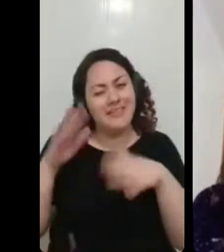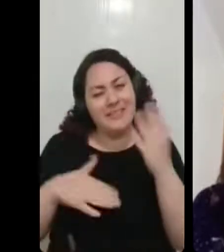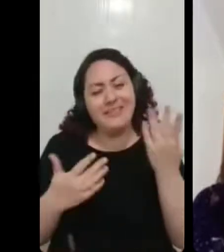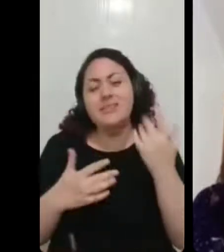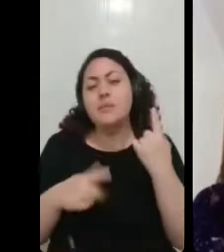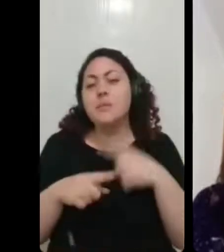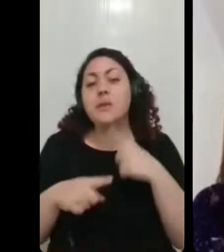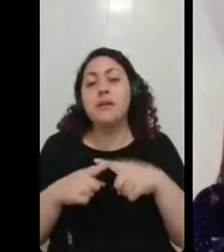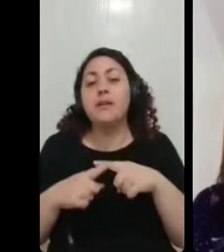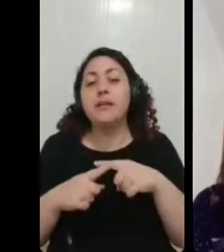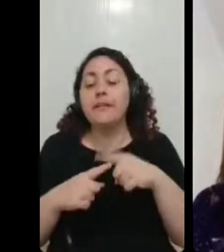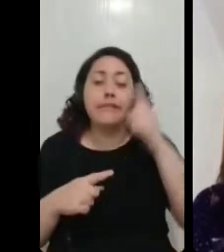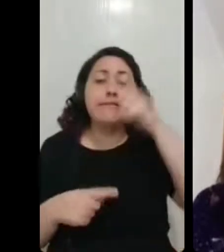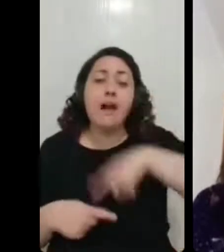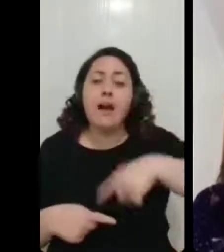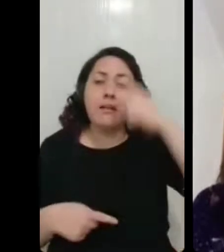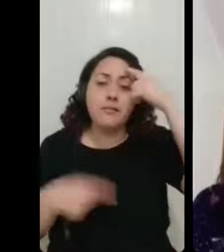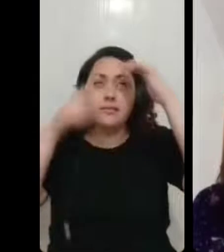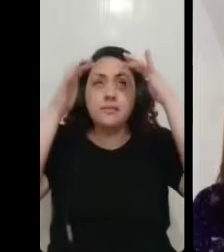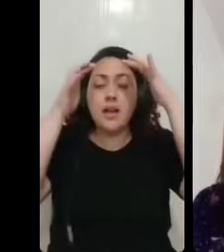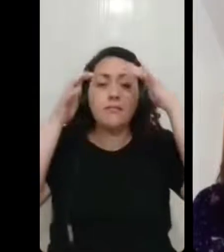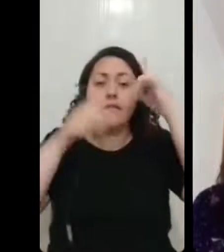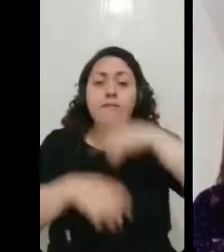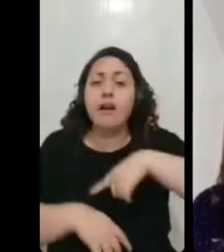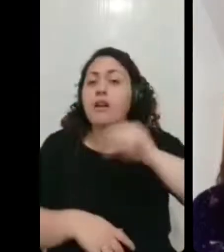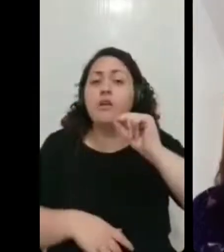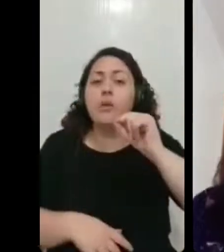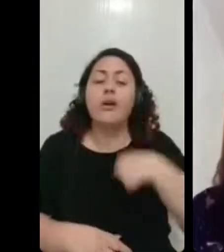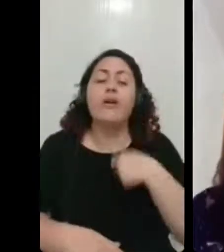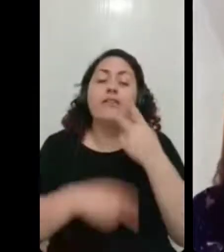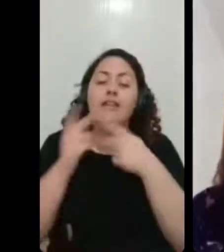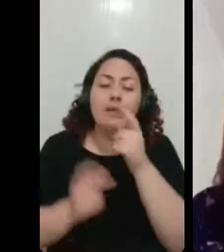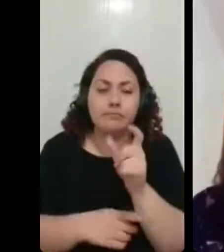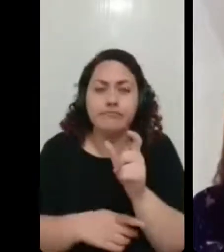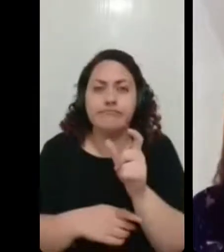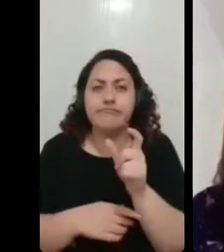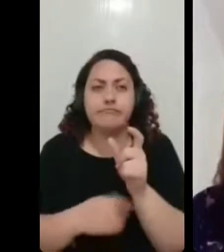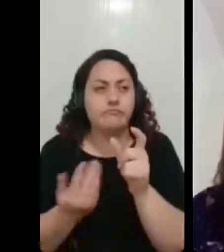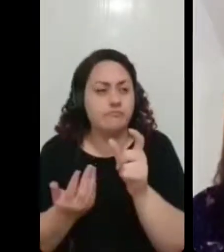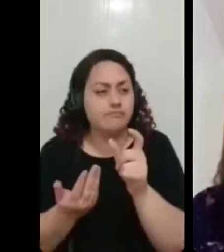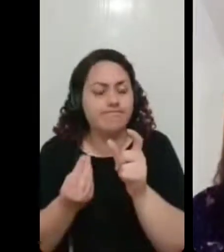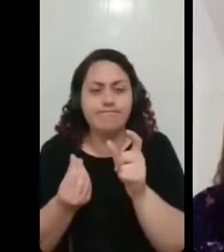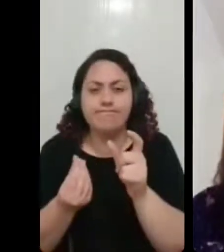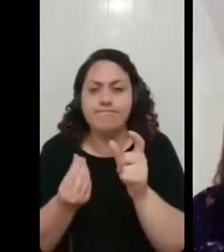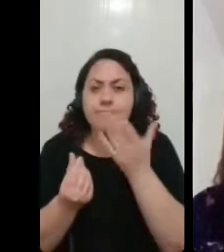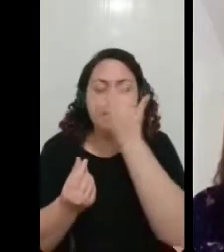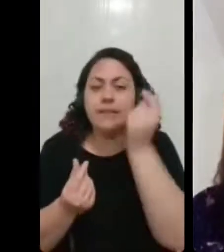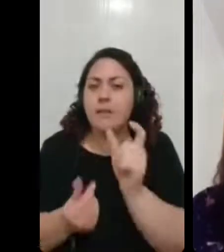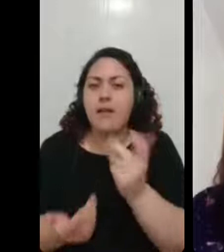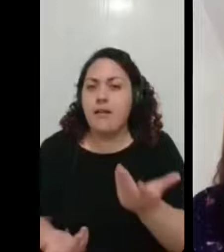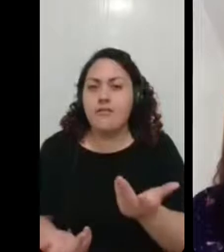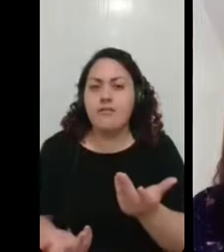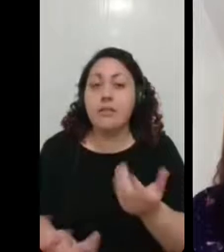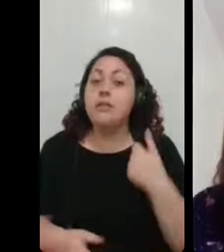falando e a palavra te foge, sabe? Tu não... tu sabe o que tu quer falar, tu sabe o